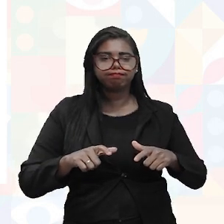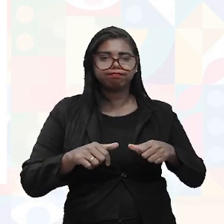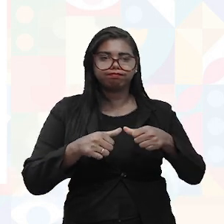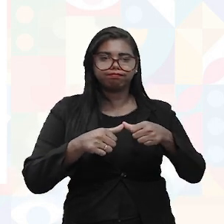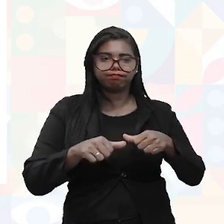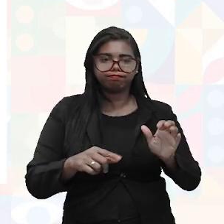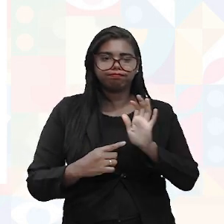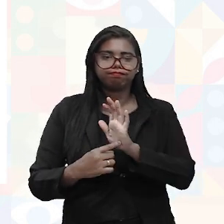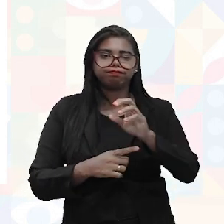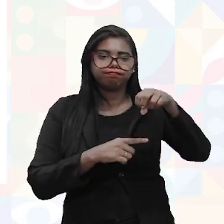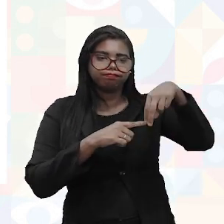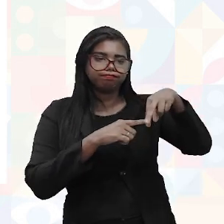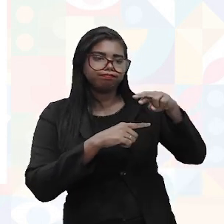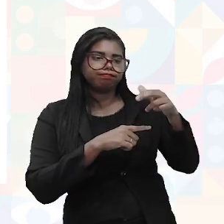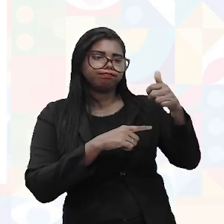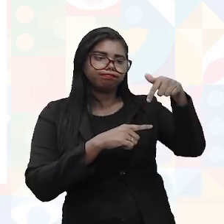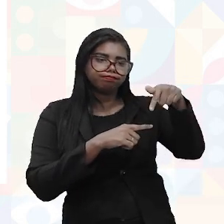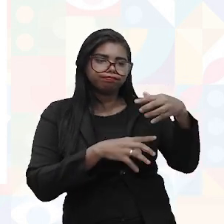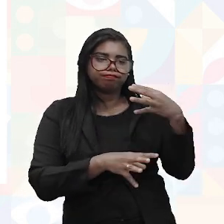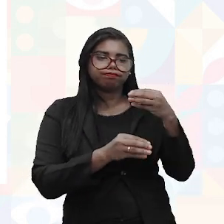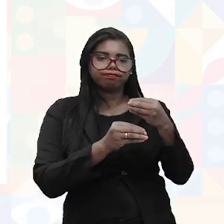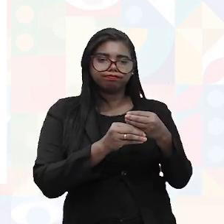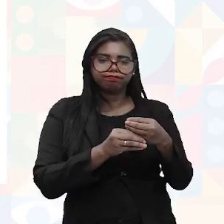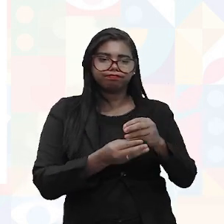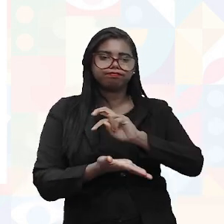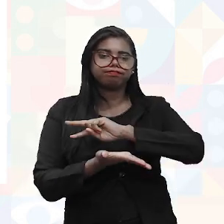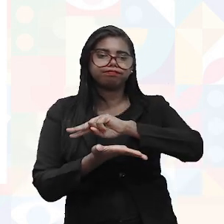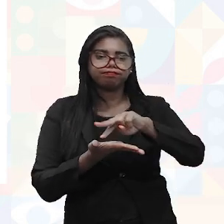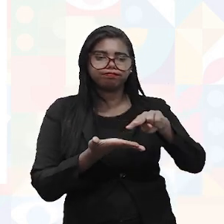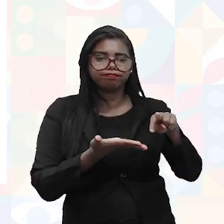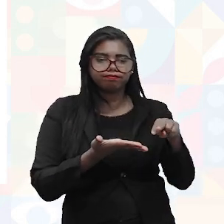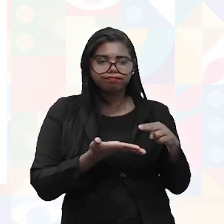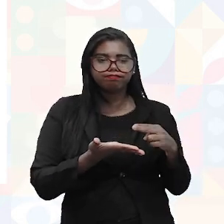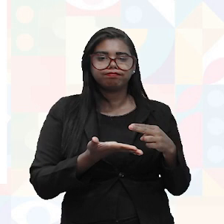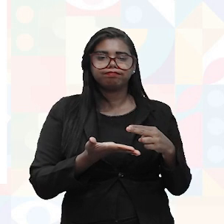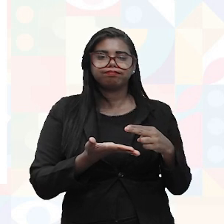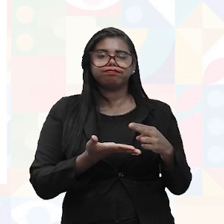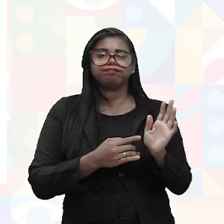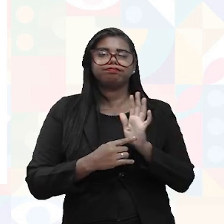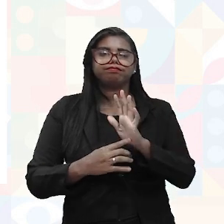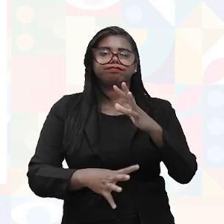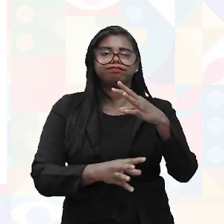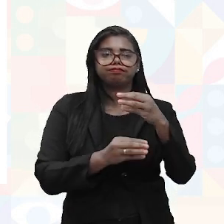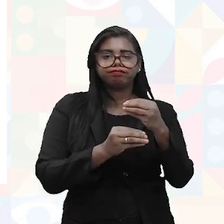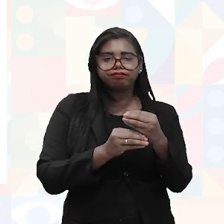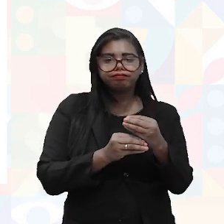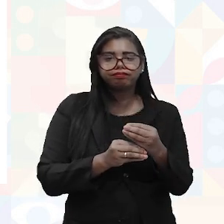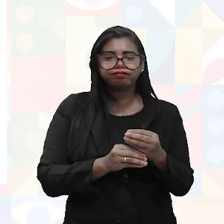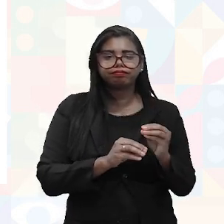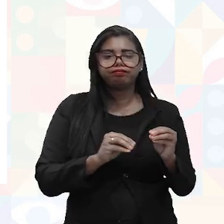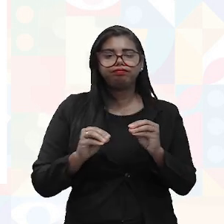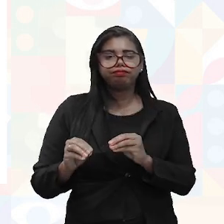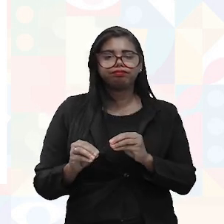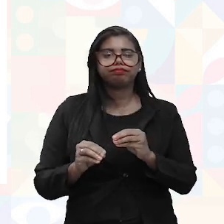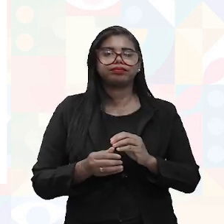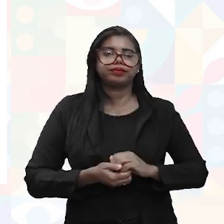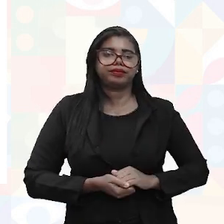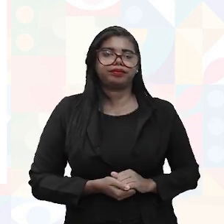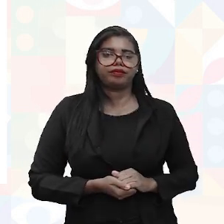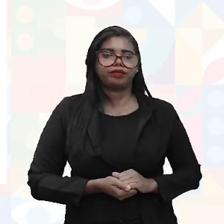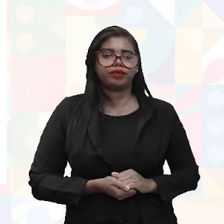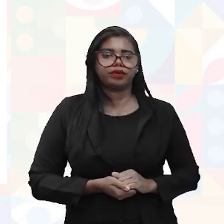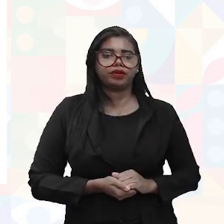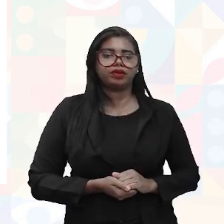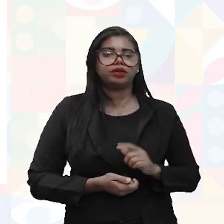descrito na NR17, e que permita variações posturais, com ajuste de espaço e acionamento. Acionamento, onde você pode